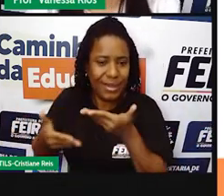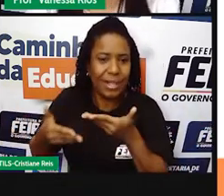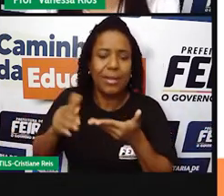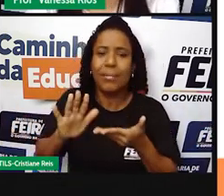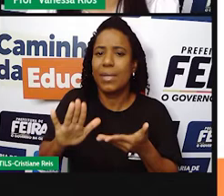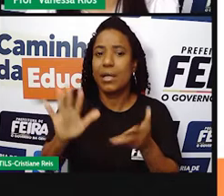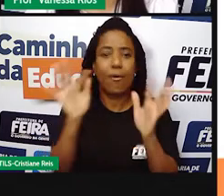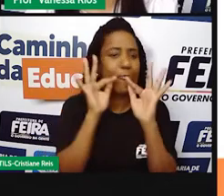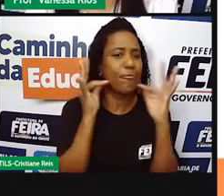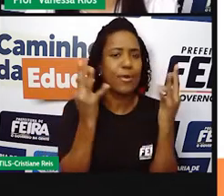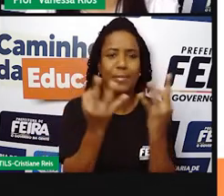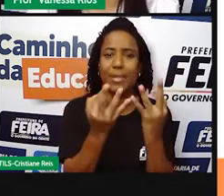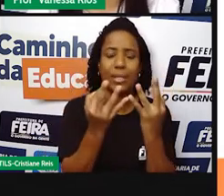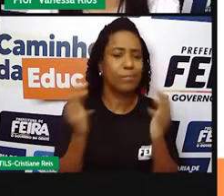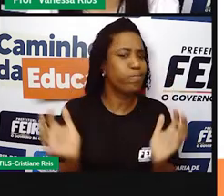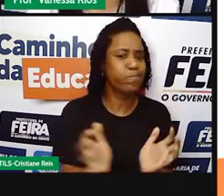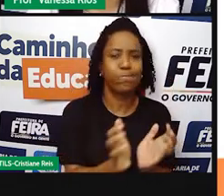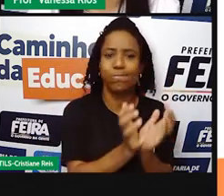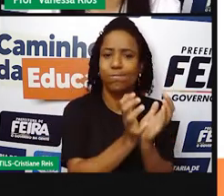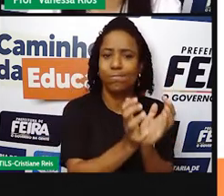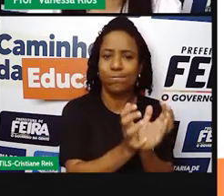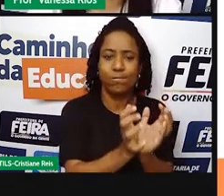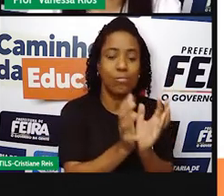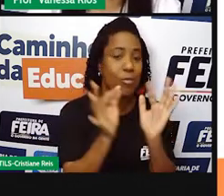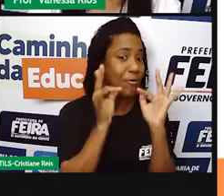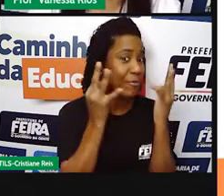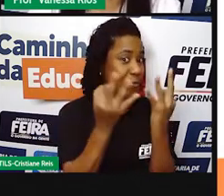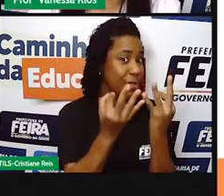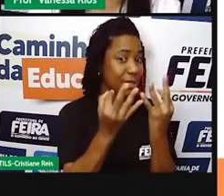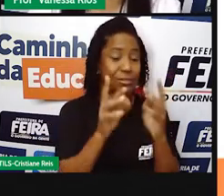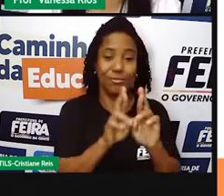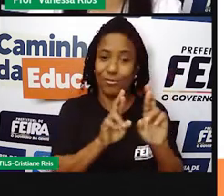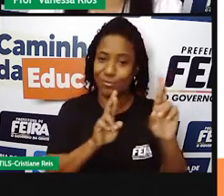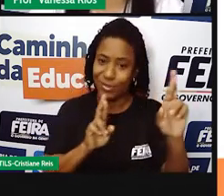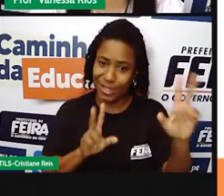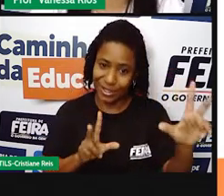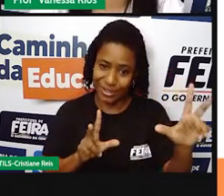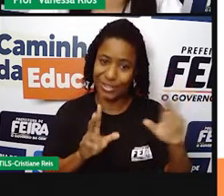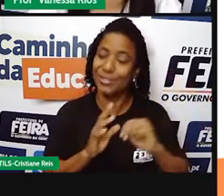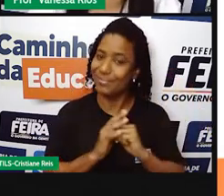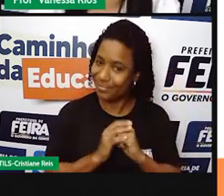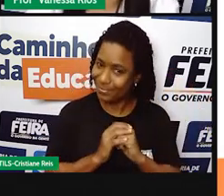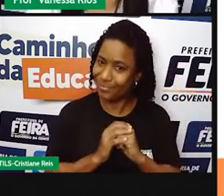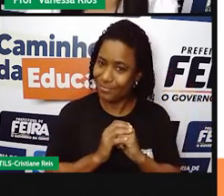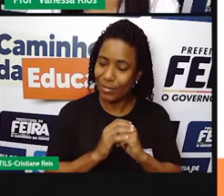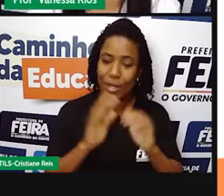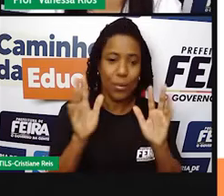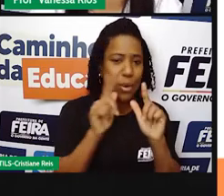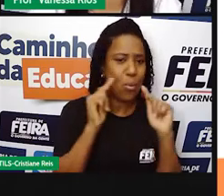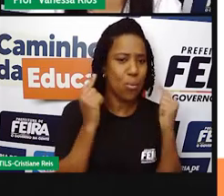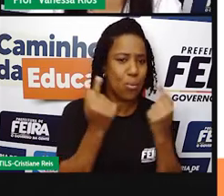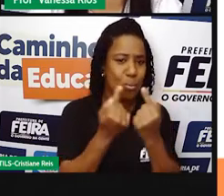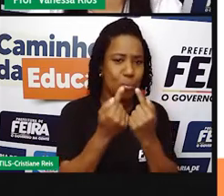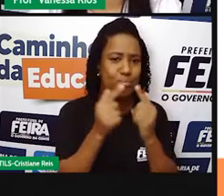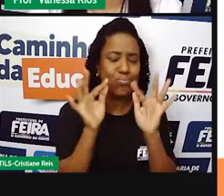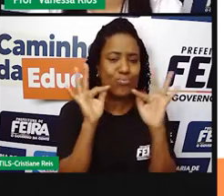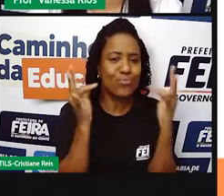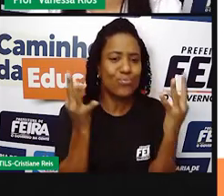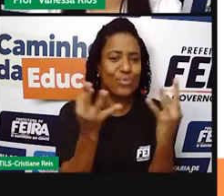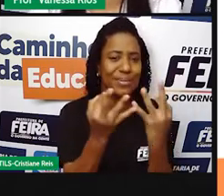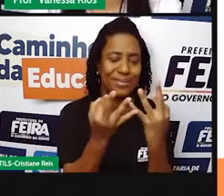a gente está falando de pessoas que se organizam de uma forma diferente, porque o âmbito familiar, não é? O grupo familiar